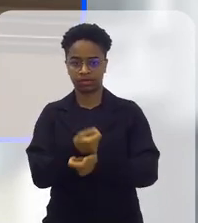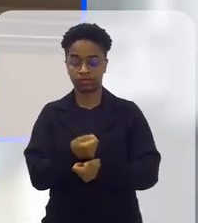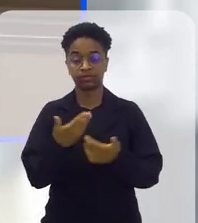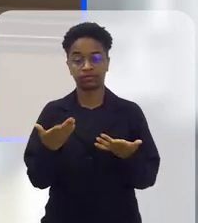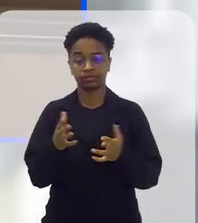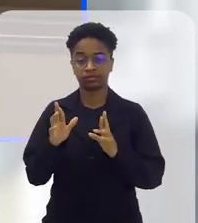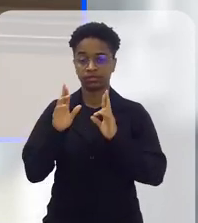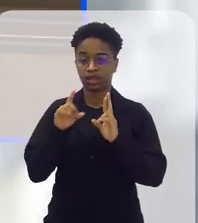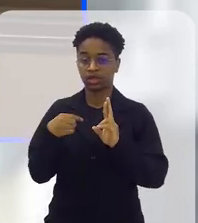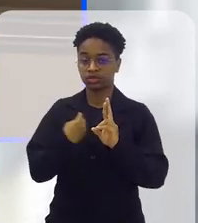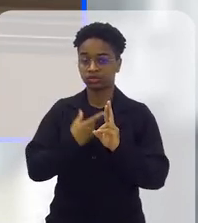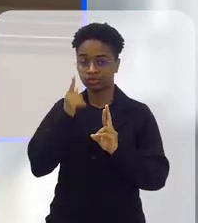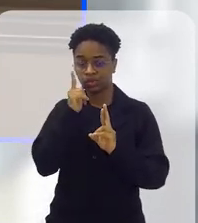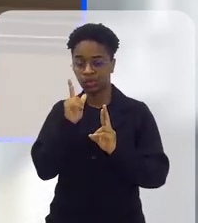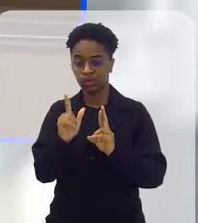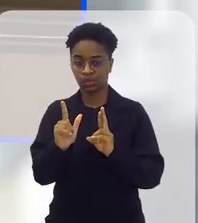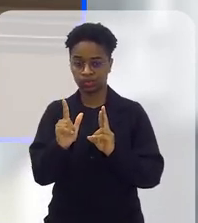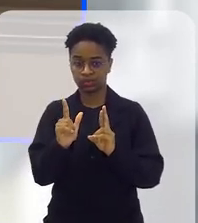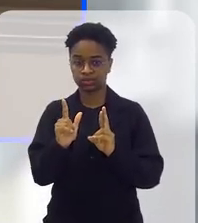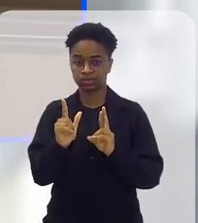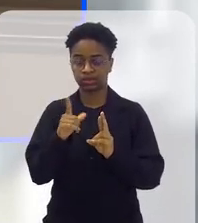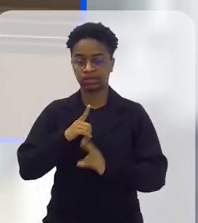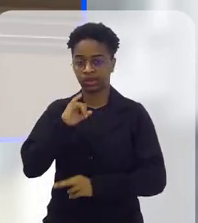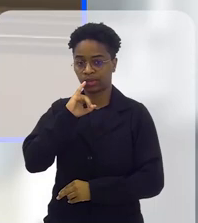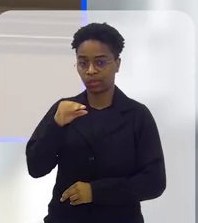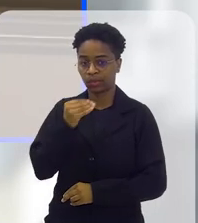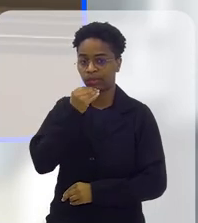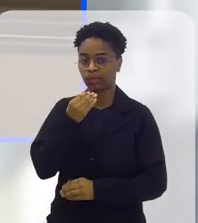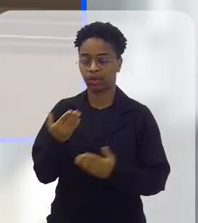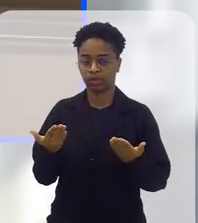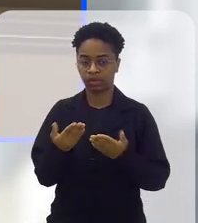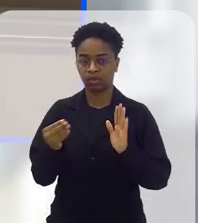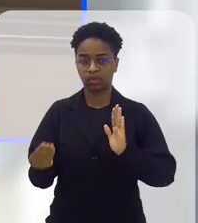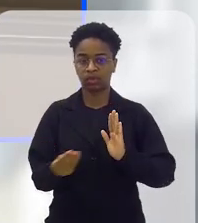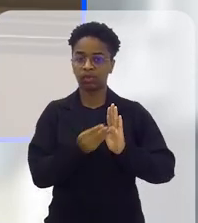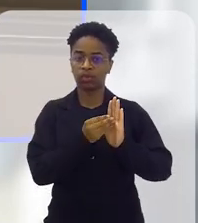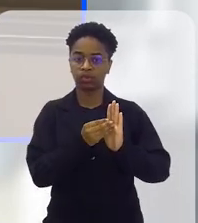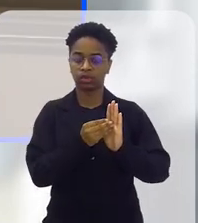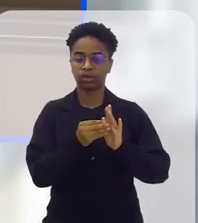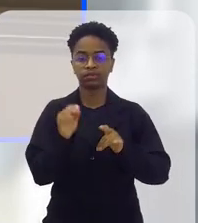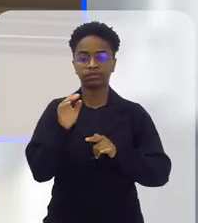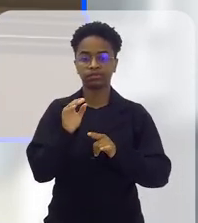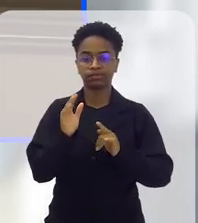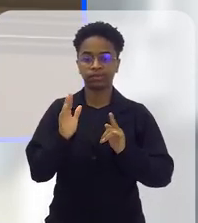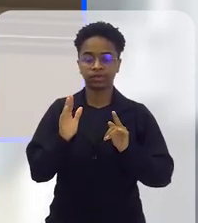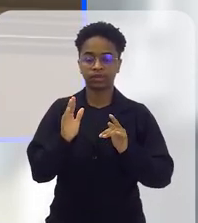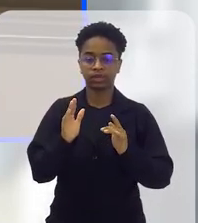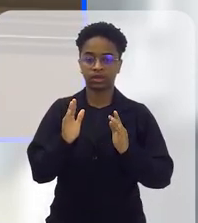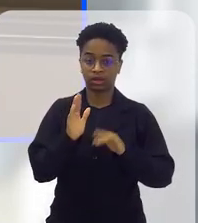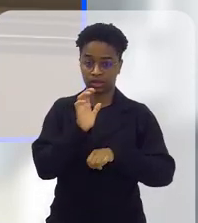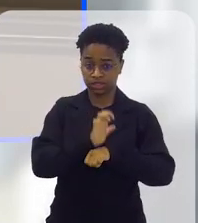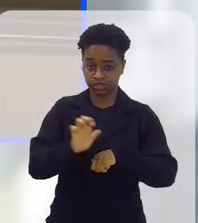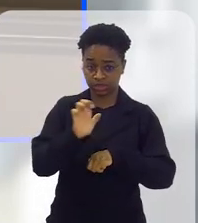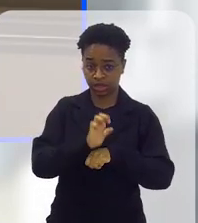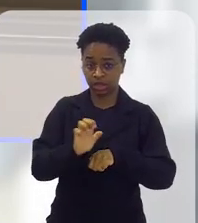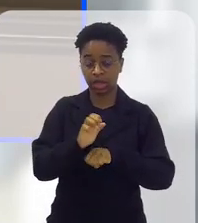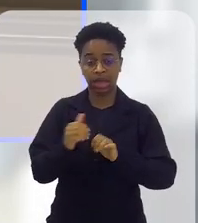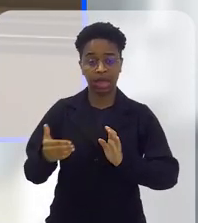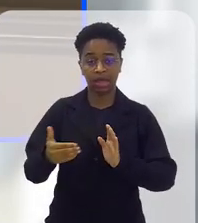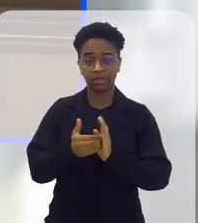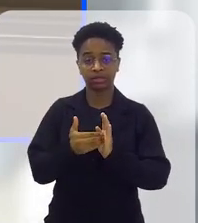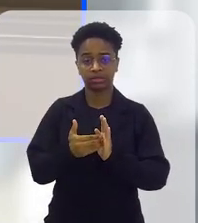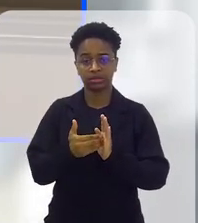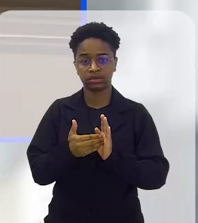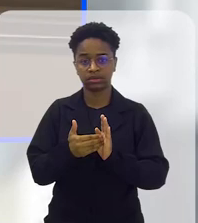para a gente, que a gente possa estar tendo a oportunidade de botar lá o estágio de criança, de ter o